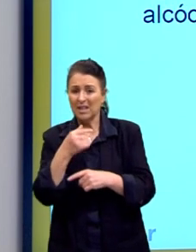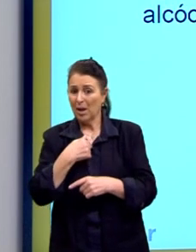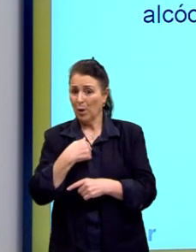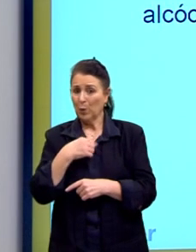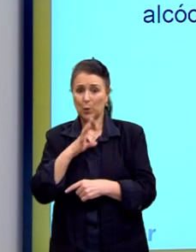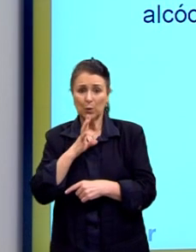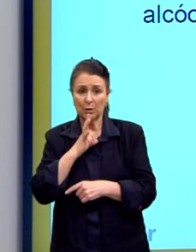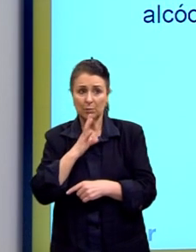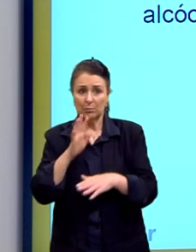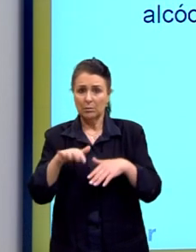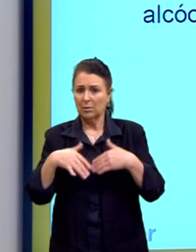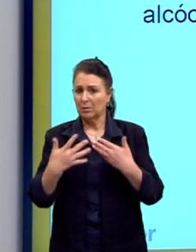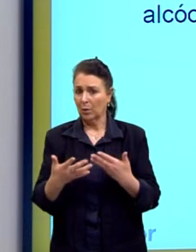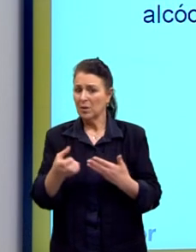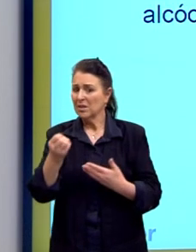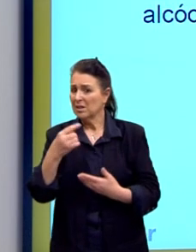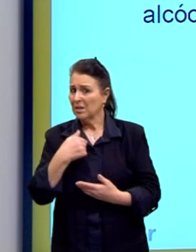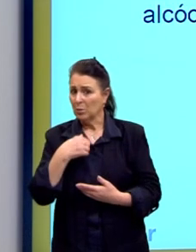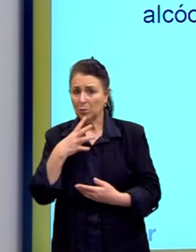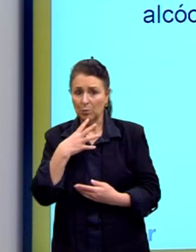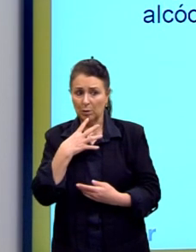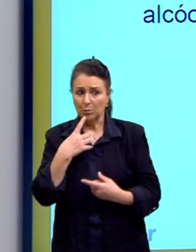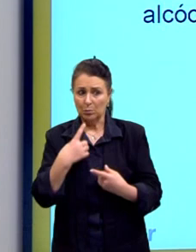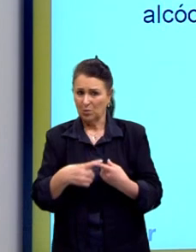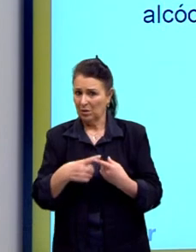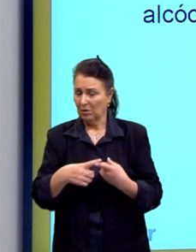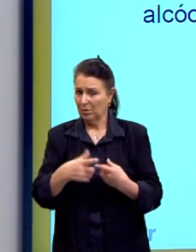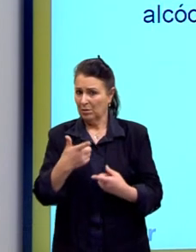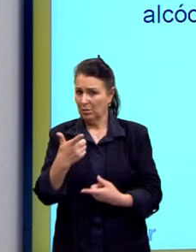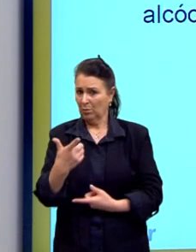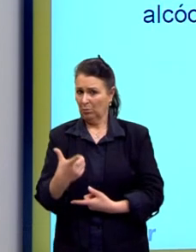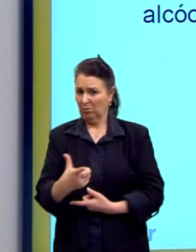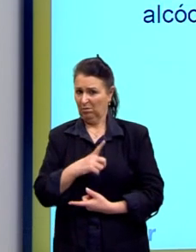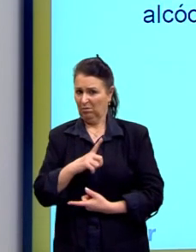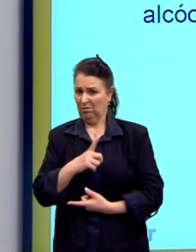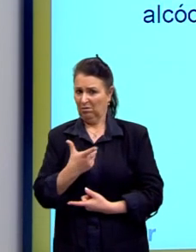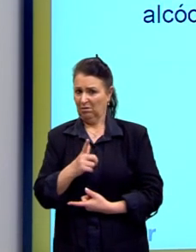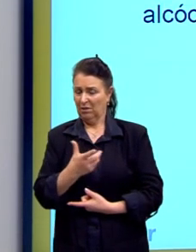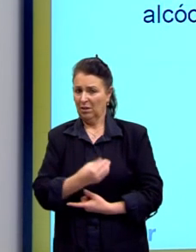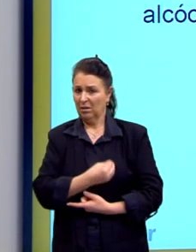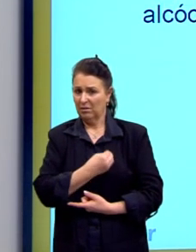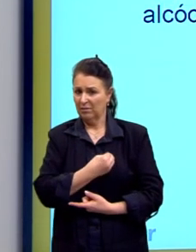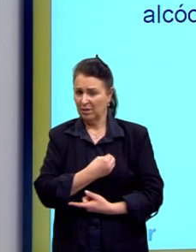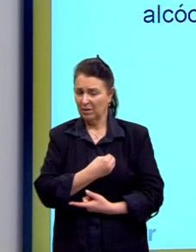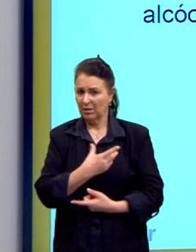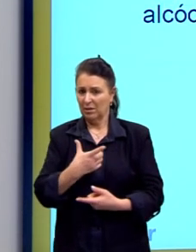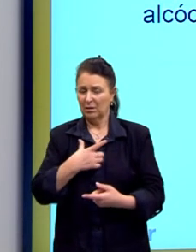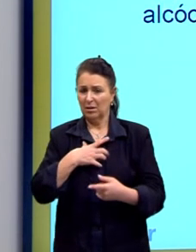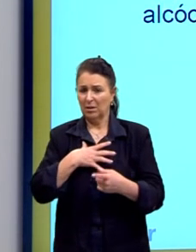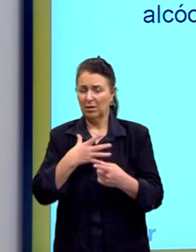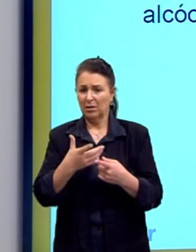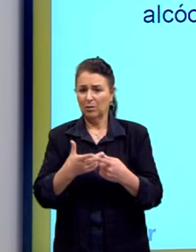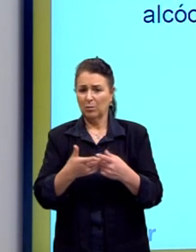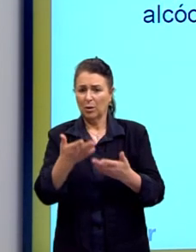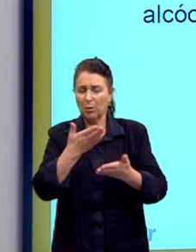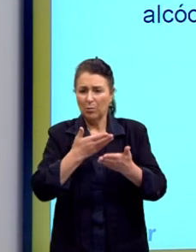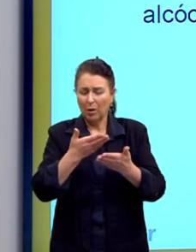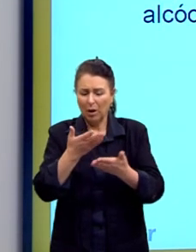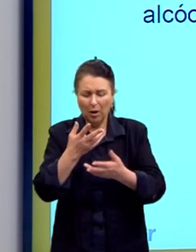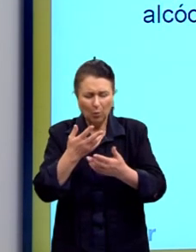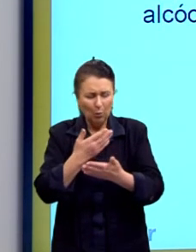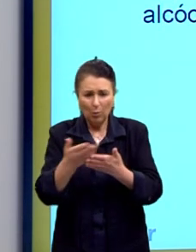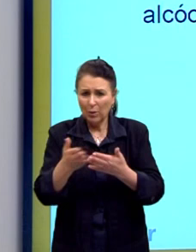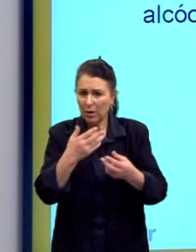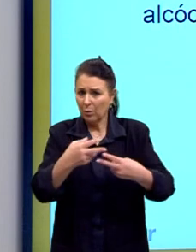que nós não conhecemos, temos desconhecimento de um autor, de um ator, enfim, de algum medicamento que for, portanto,